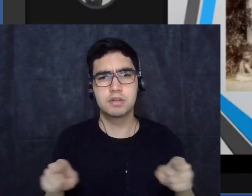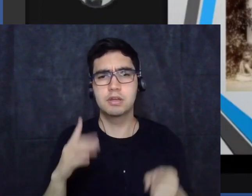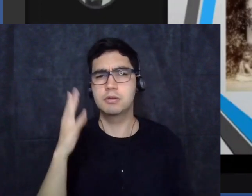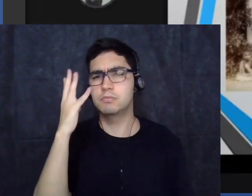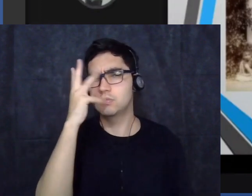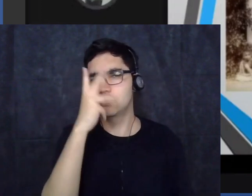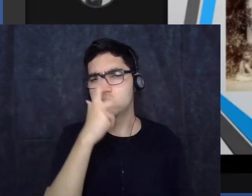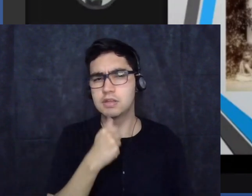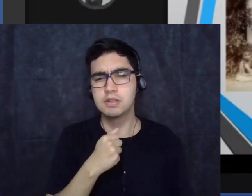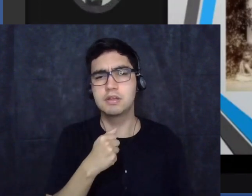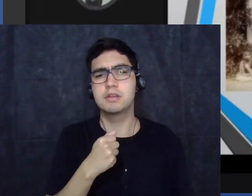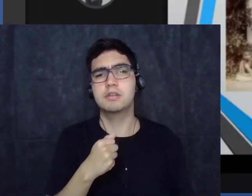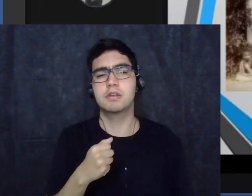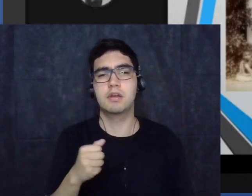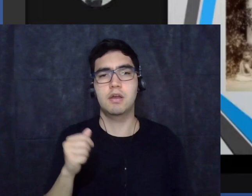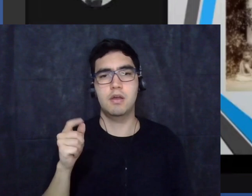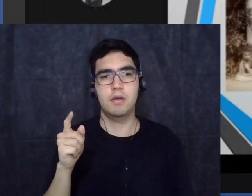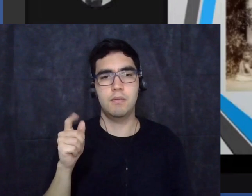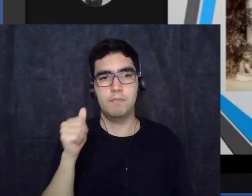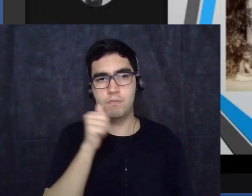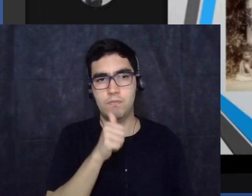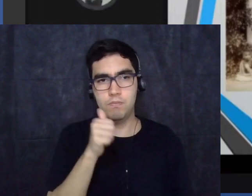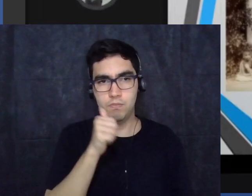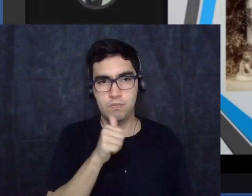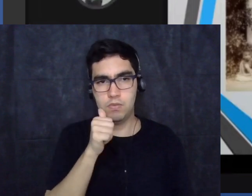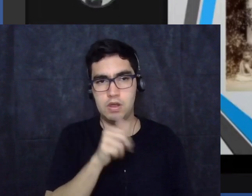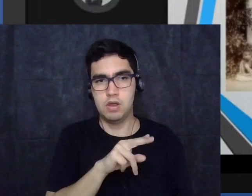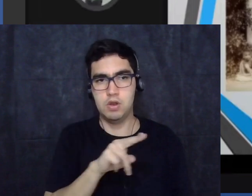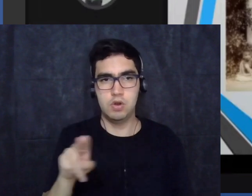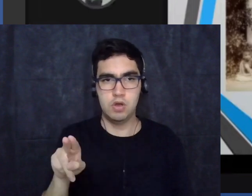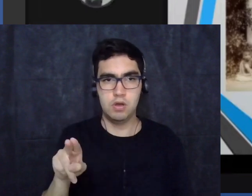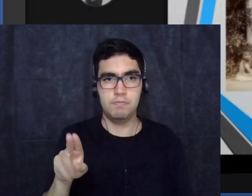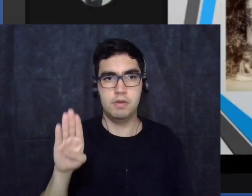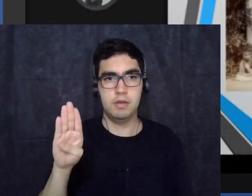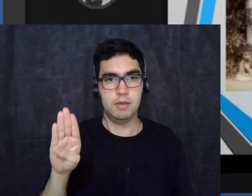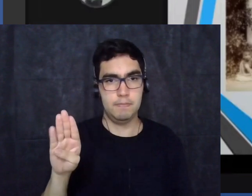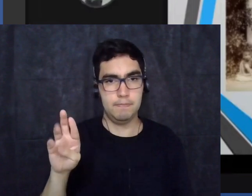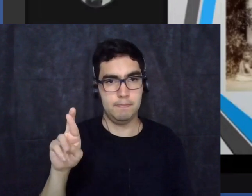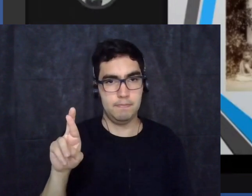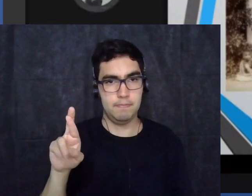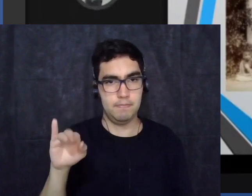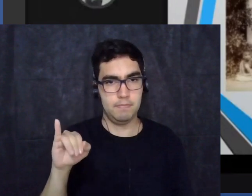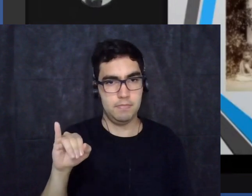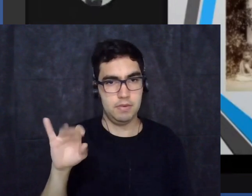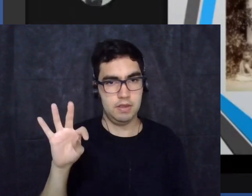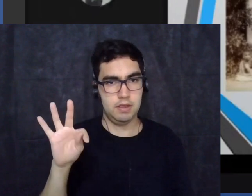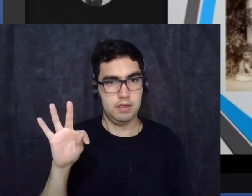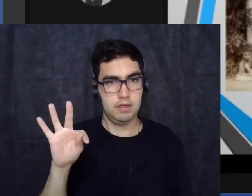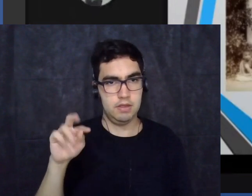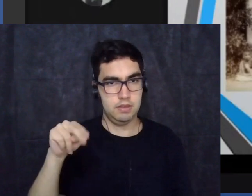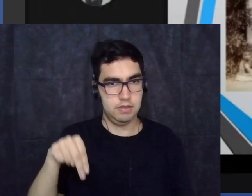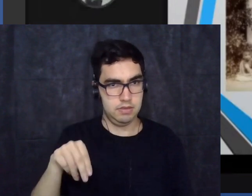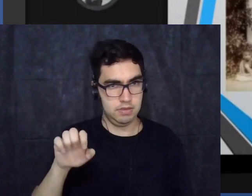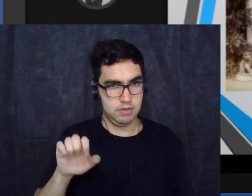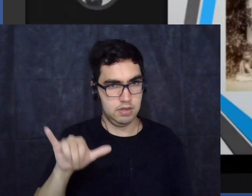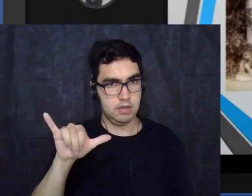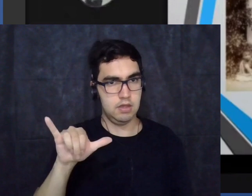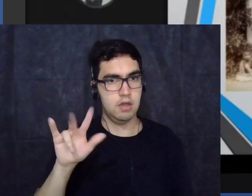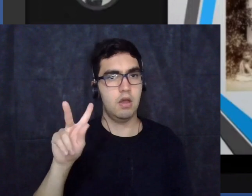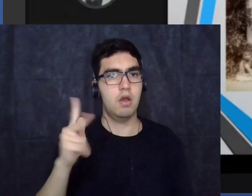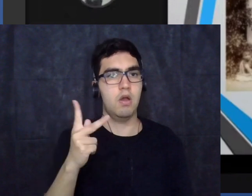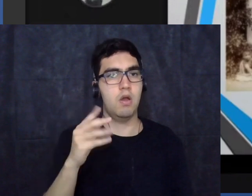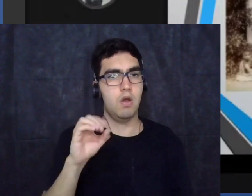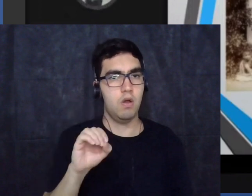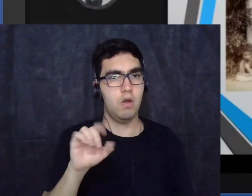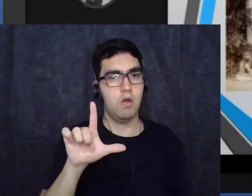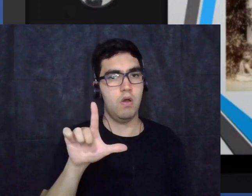eternizada pela cantora Billie Holiday cuja tradução é frutos estranhos olha só